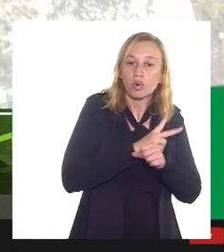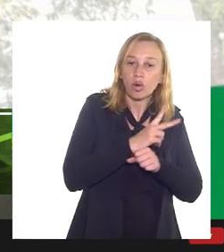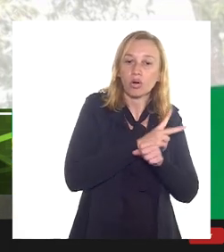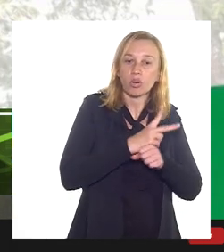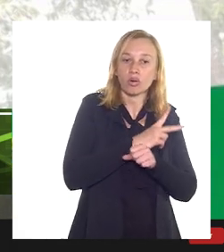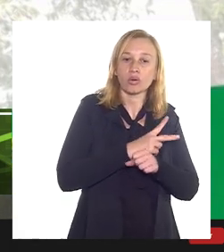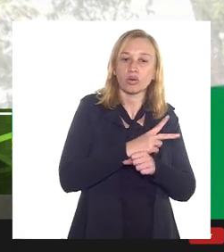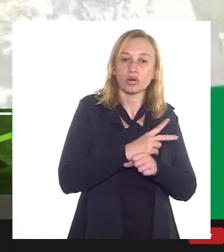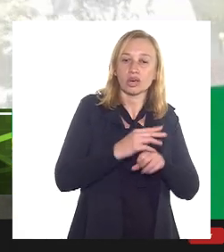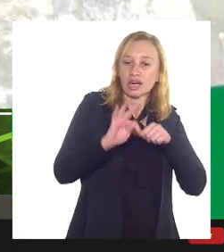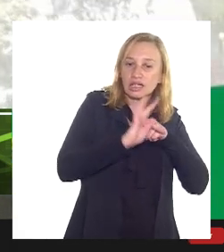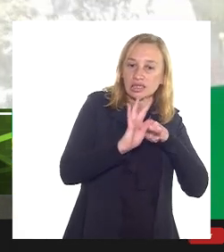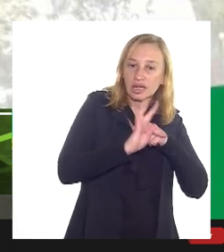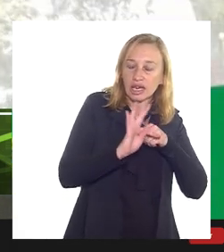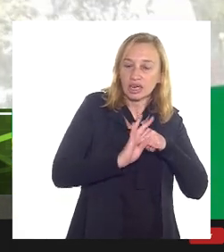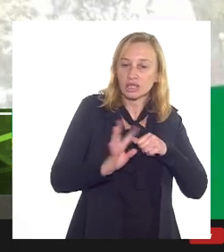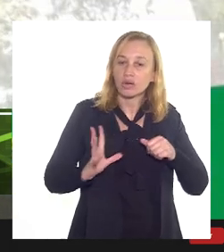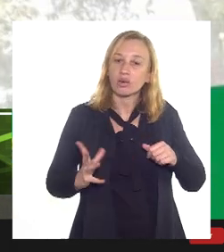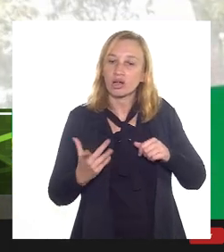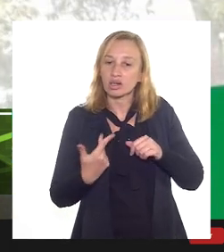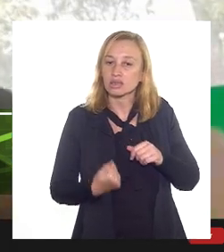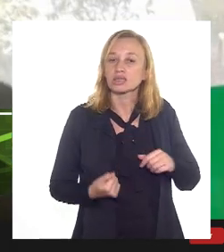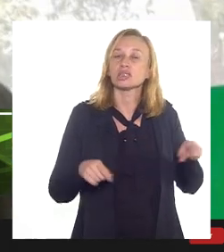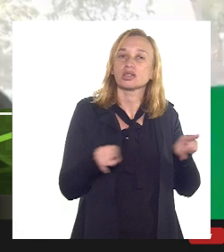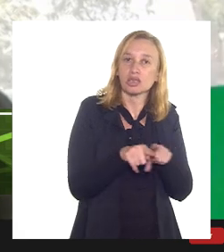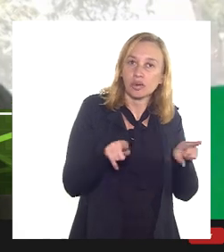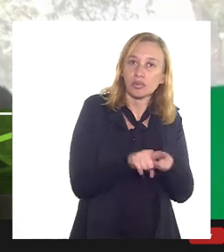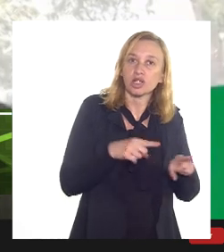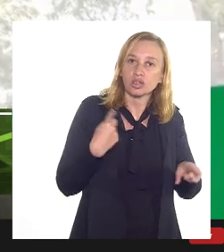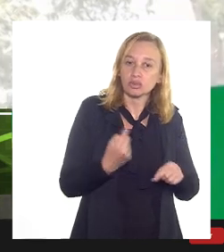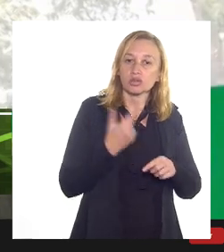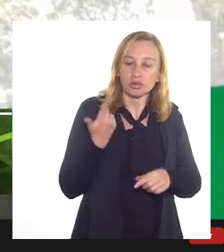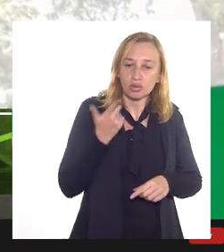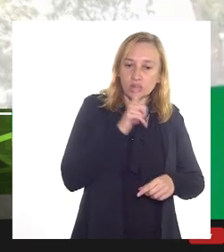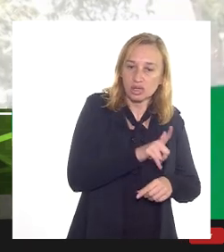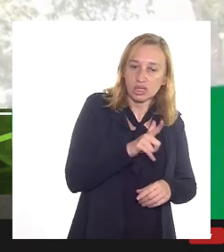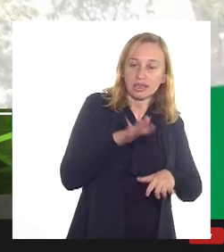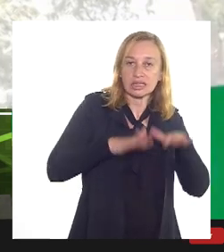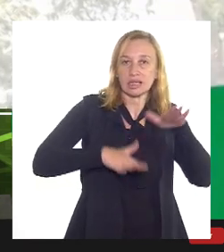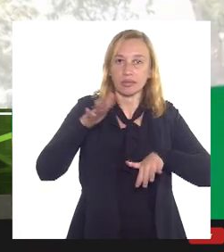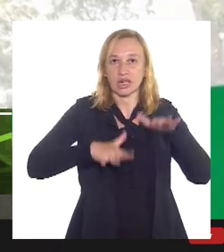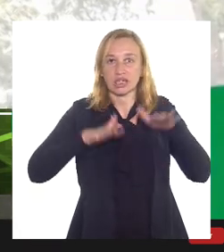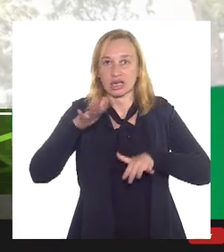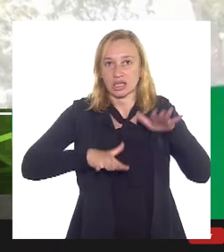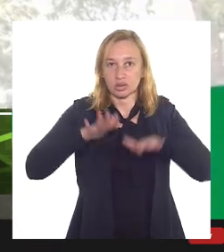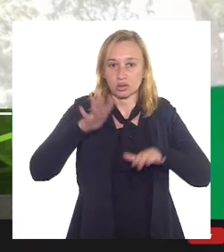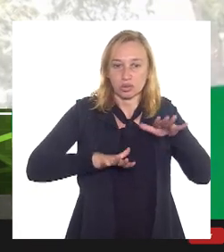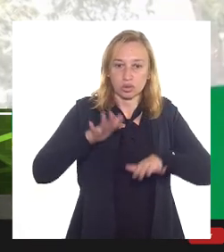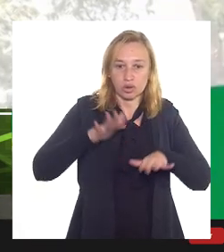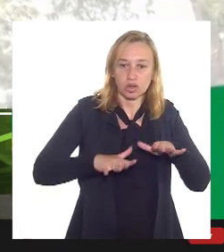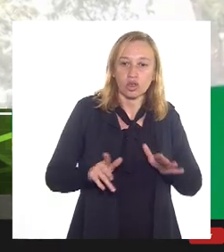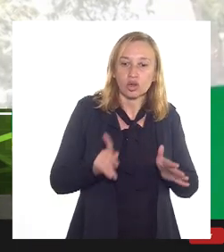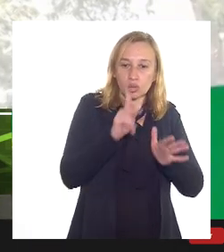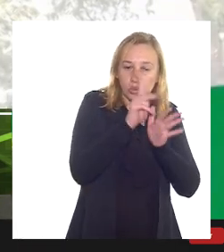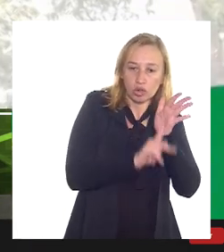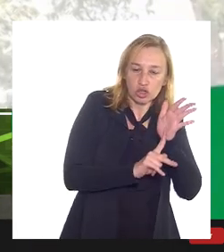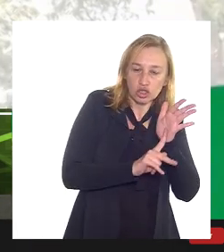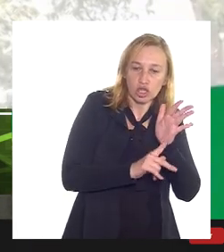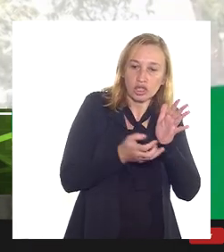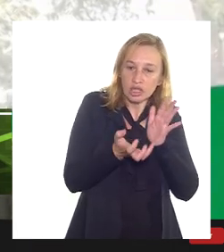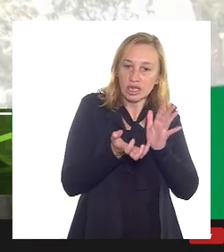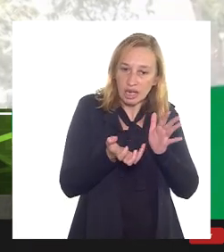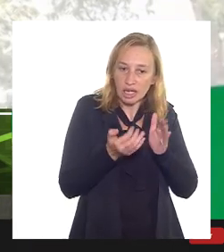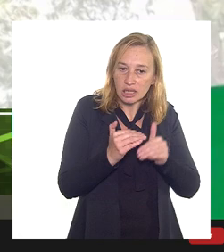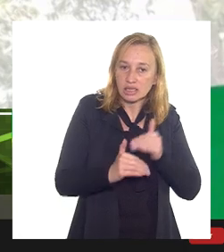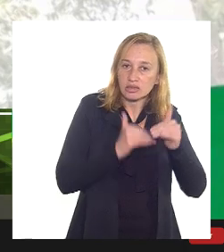a excelência técnica e muitas vezes a gente também consegue, dependendo do projeto que se quer